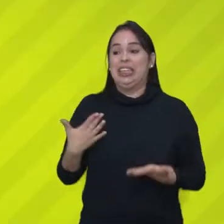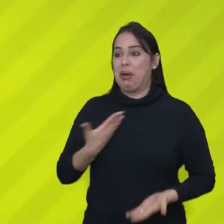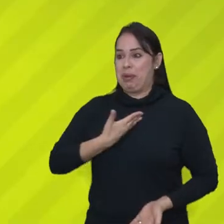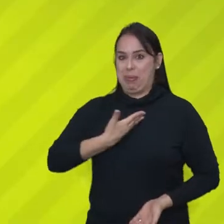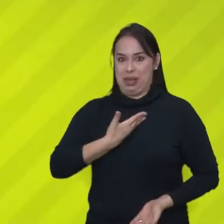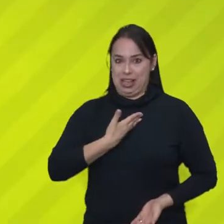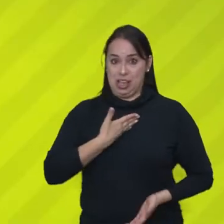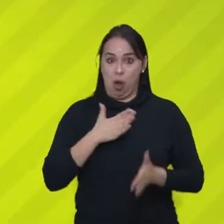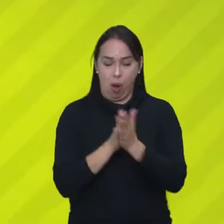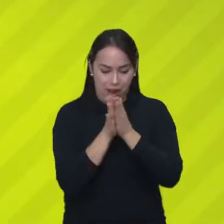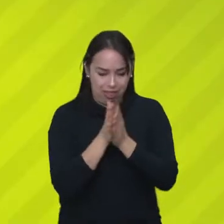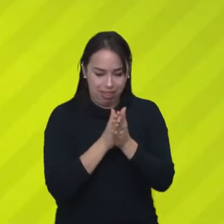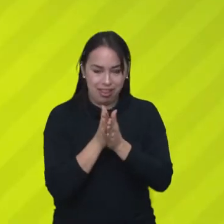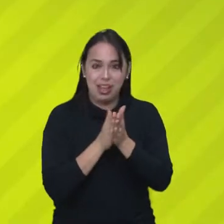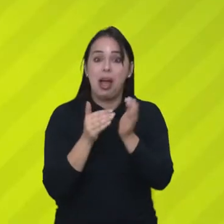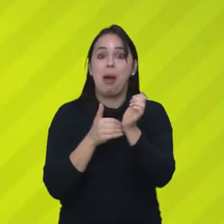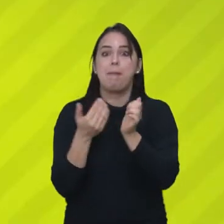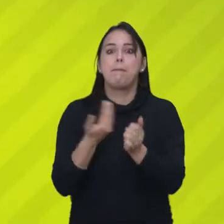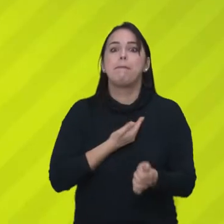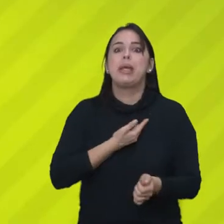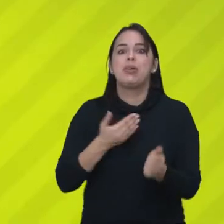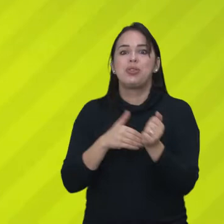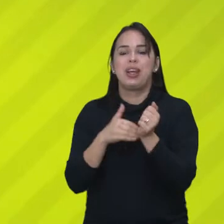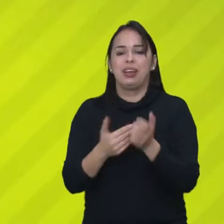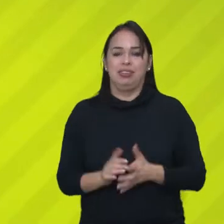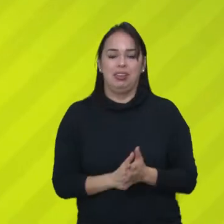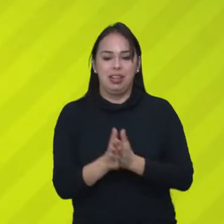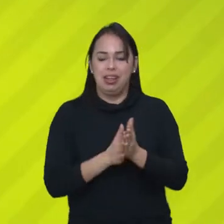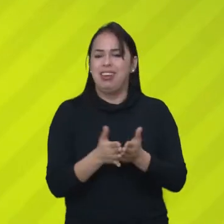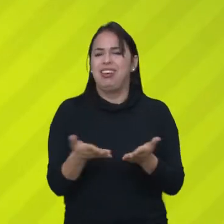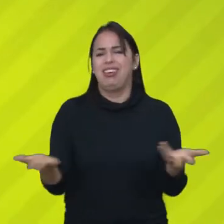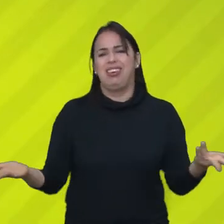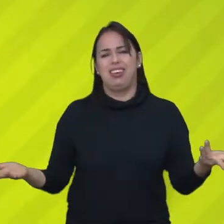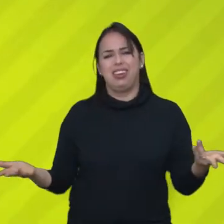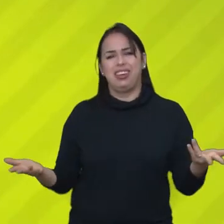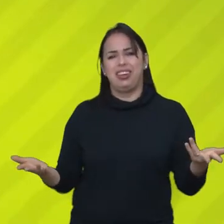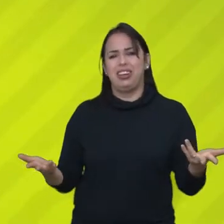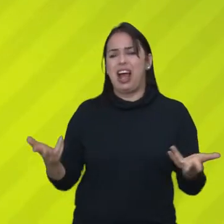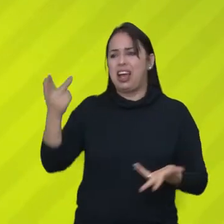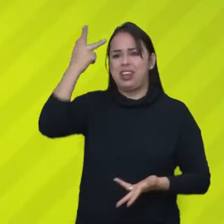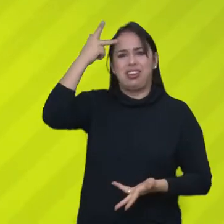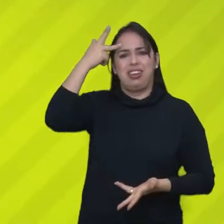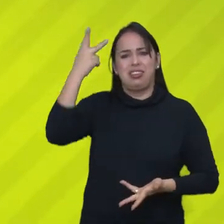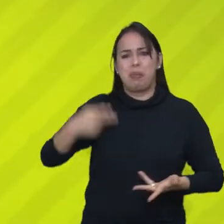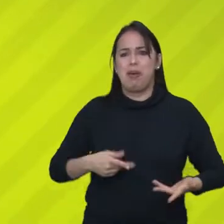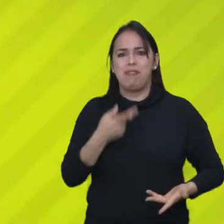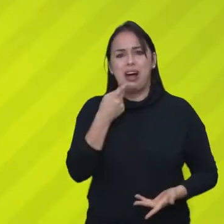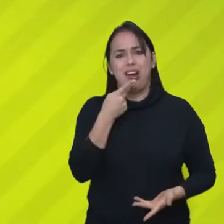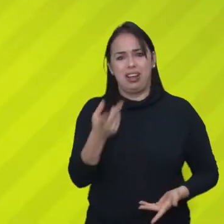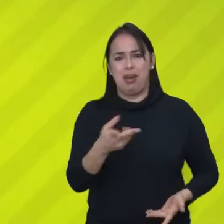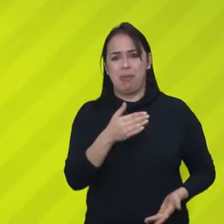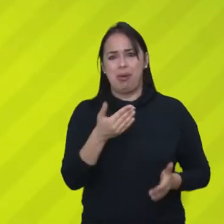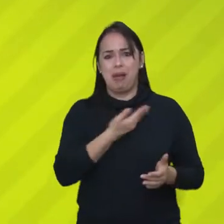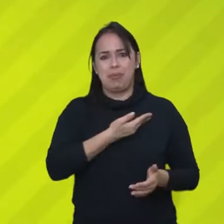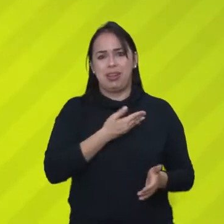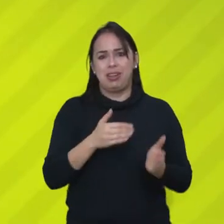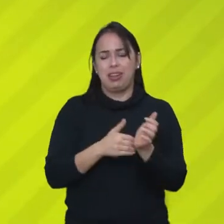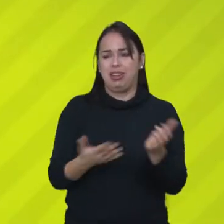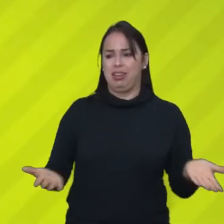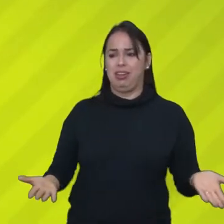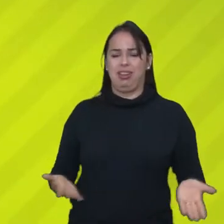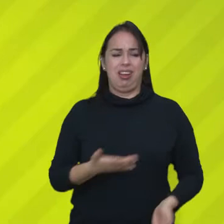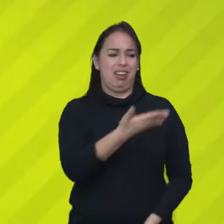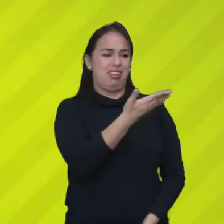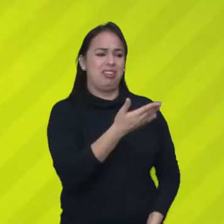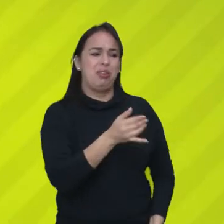Secreto... Secreto? Porra, a gente não ia brincar de Amigoku! É a mesma coisa, Mané. Porra, Henrique São Paulo, os caras falam que é Amigo Secreto. Irmão, o esperar de um povo que chama